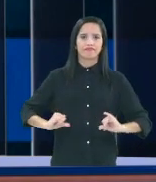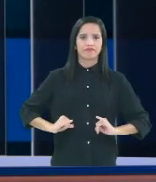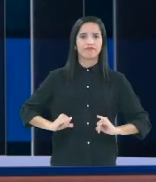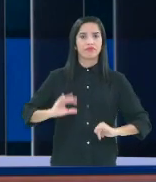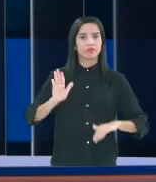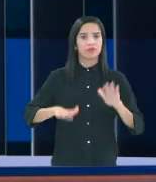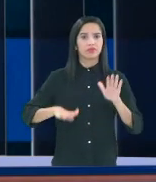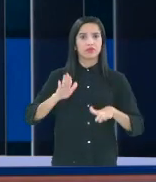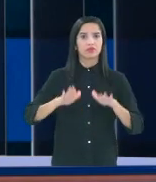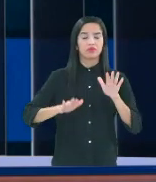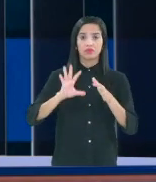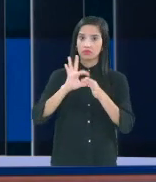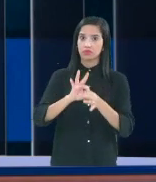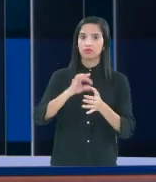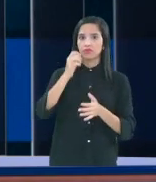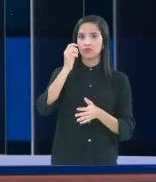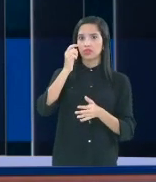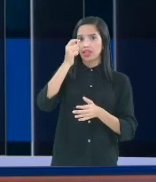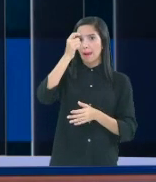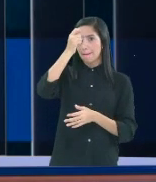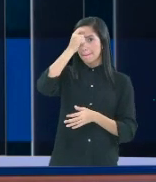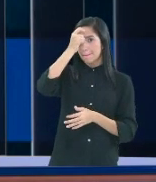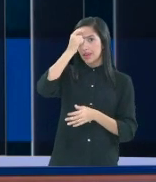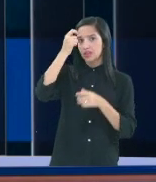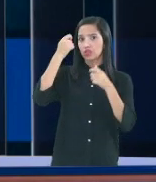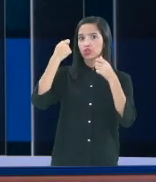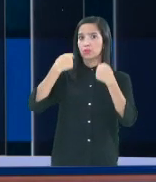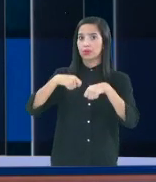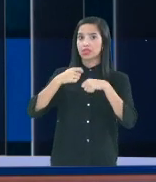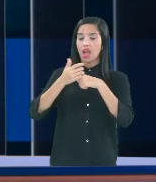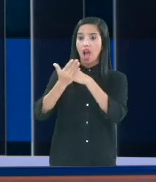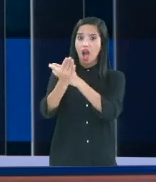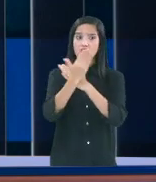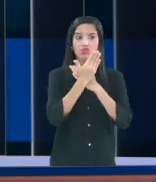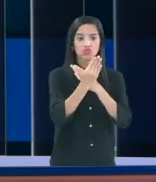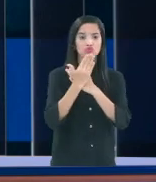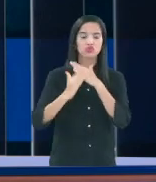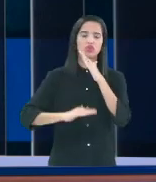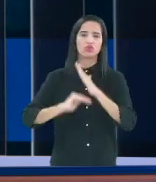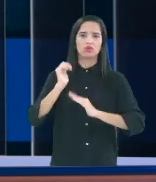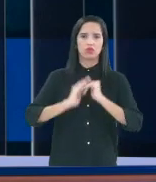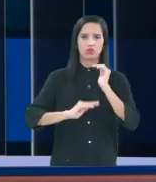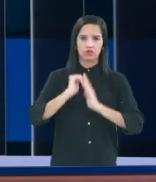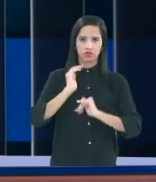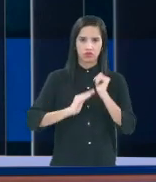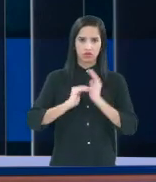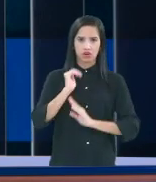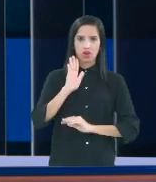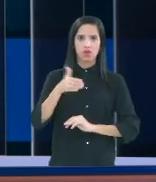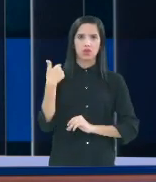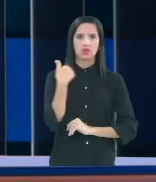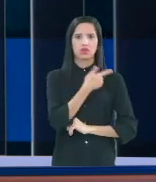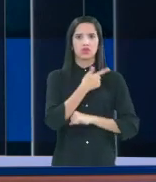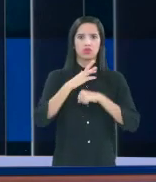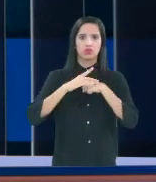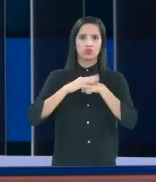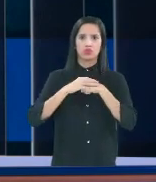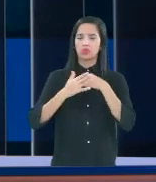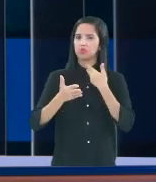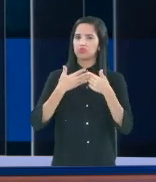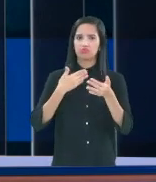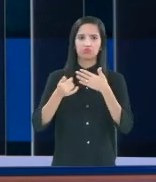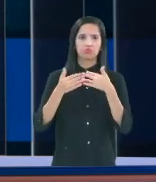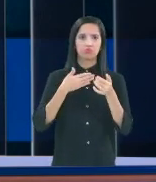uma situação psicológica que é necessário procurar especialista quando estamos doentes em qualquer situação.